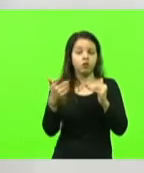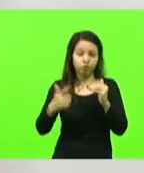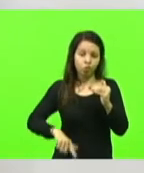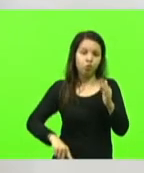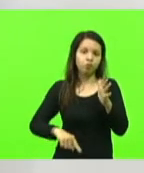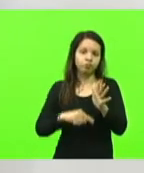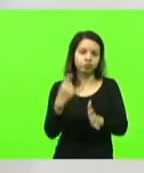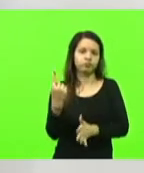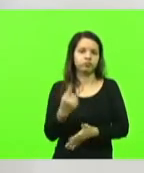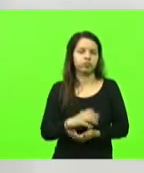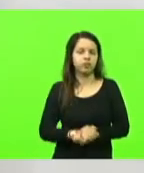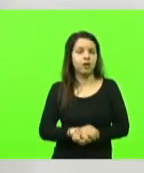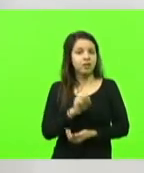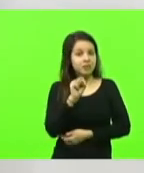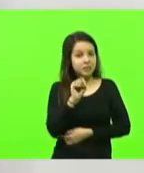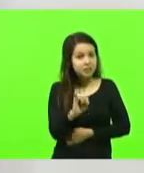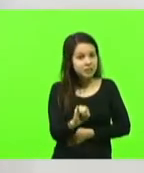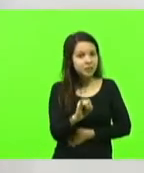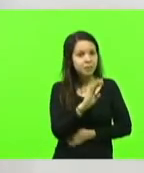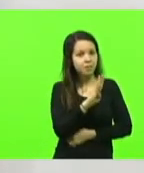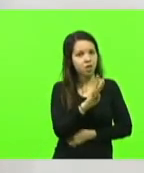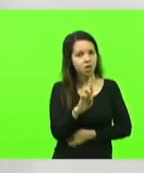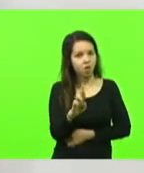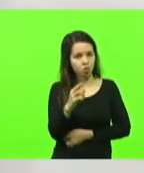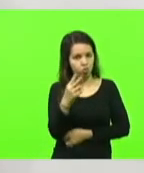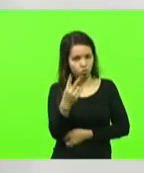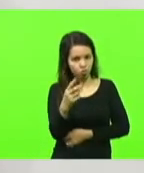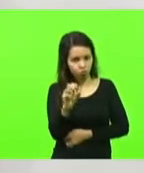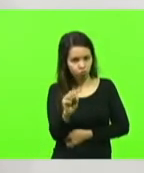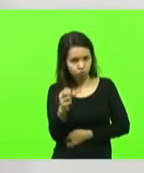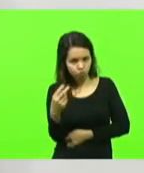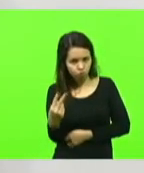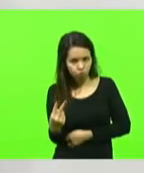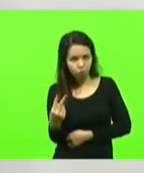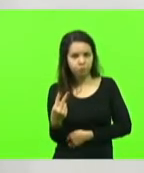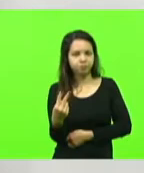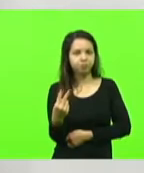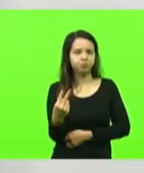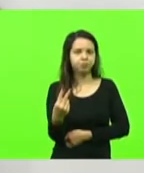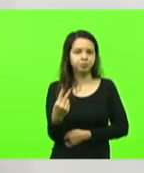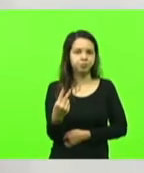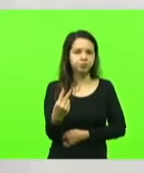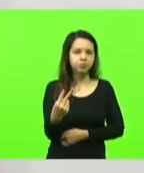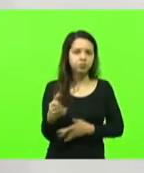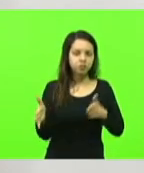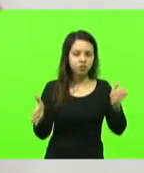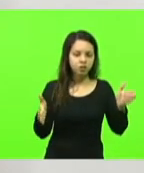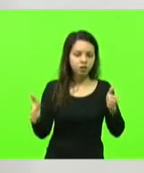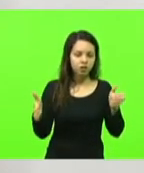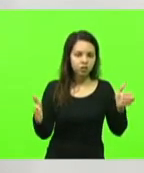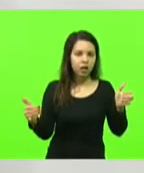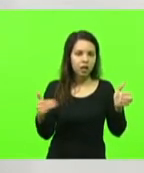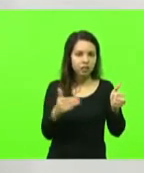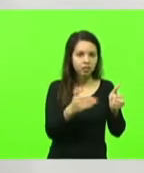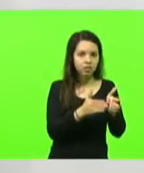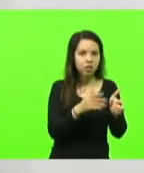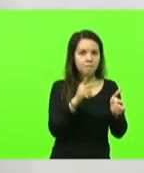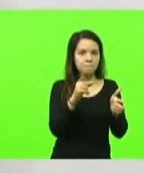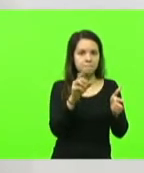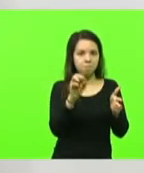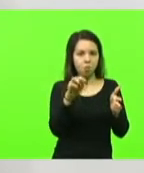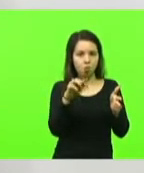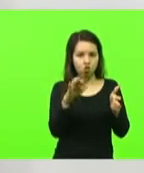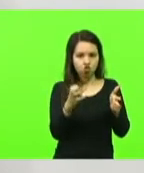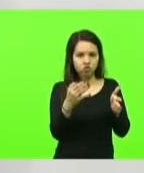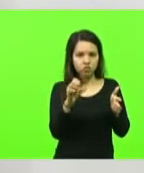Se pegar a BR-282, a líder do Trevo de Irani até Ponte Serrada, está